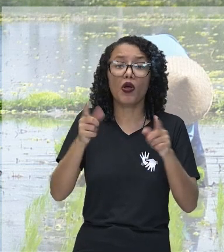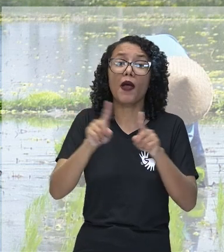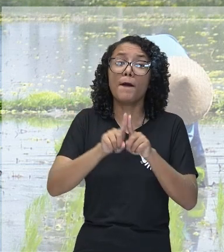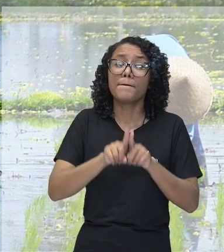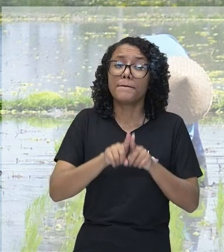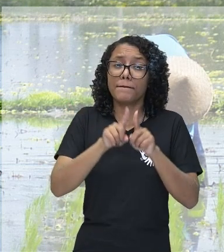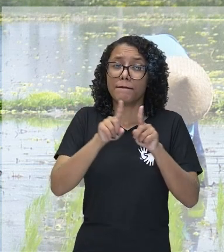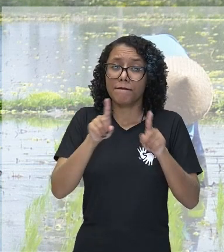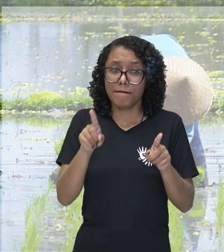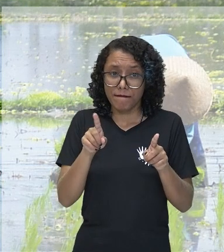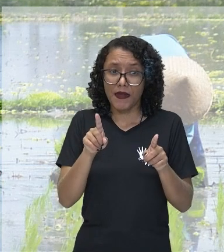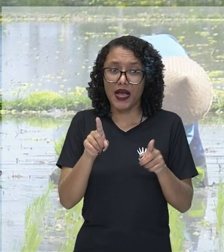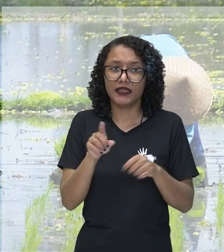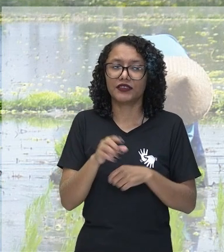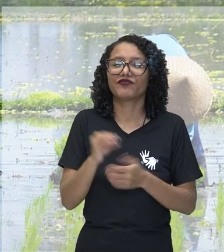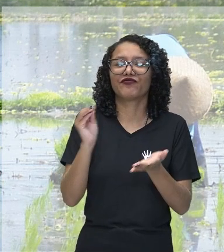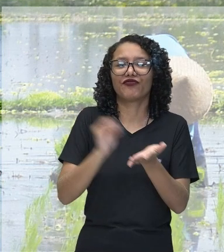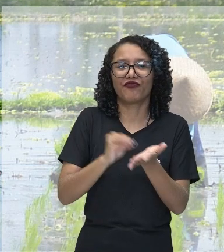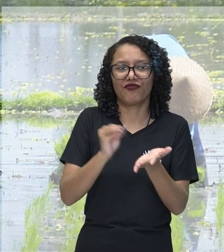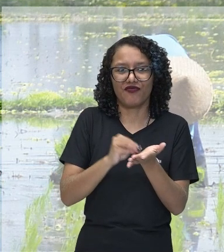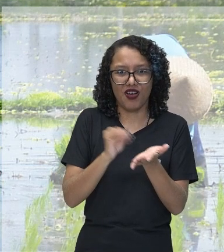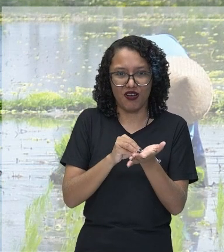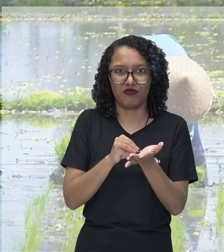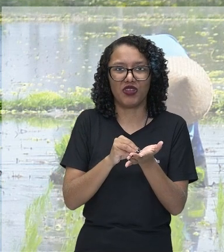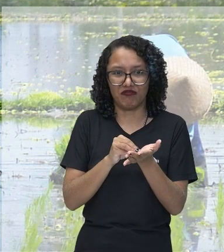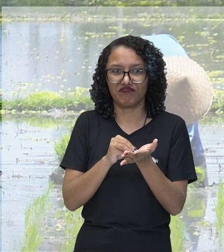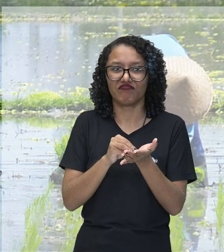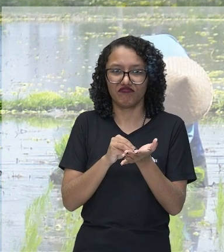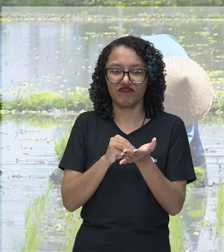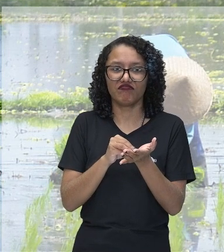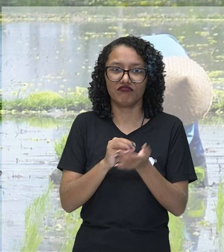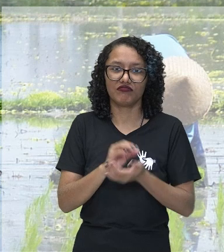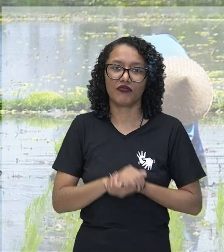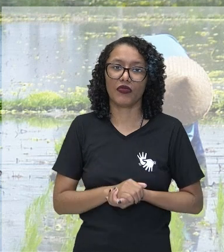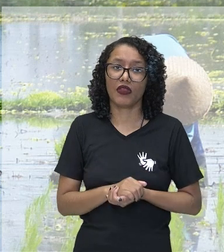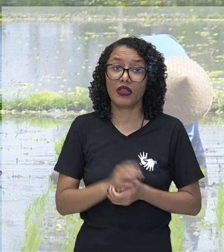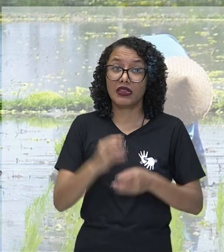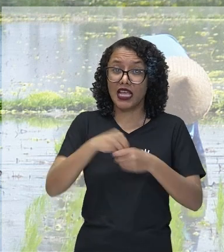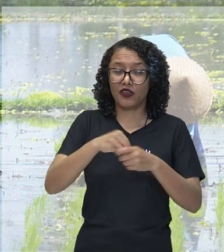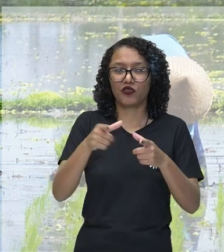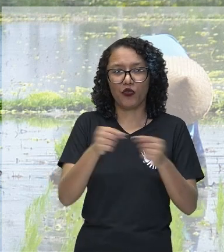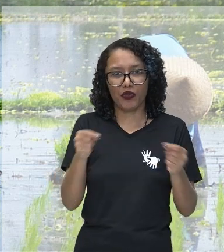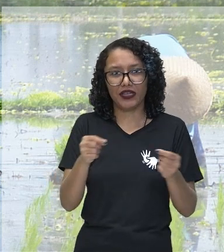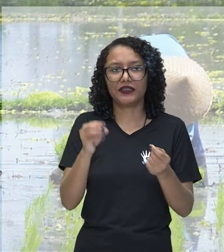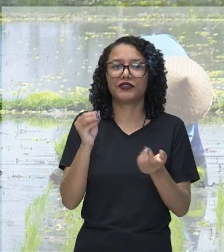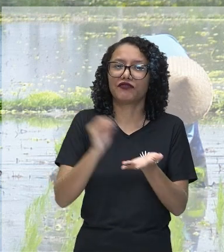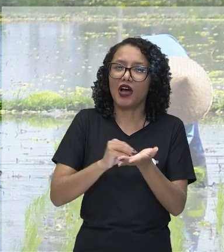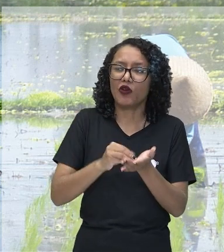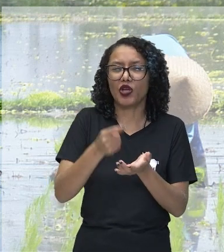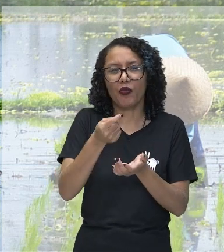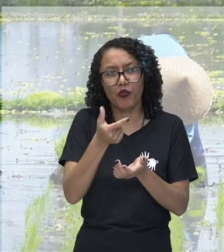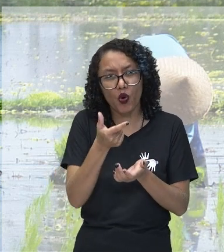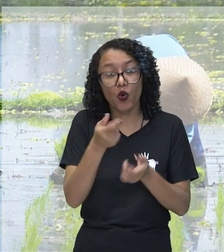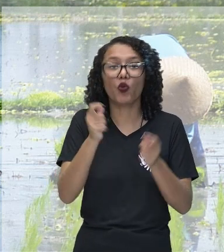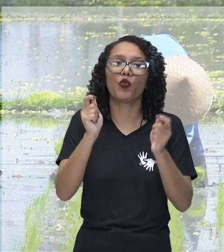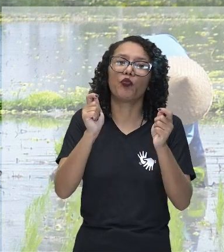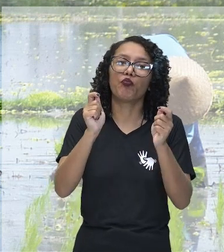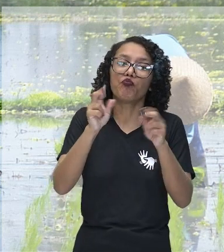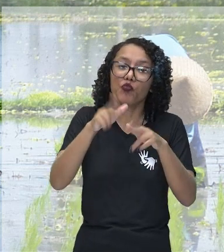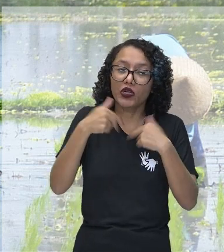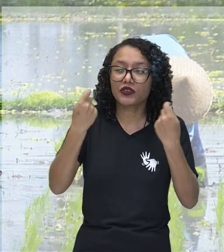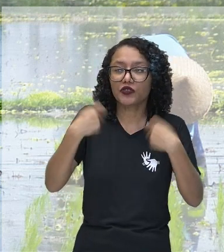para abastecer o mercado nacional. Então, ela necessita importar essa